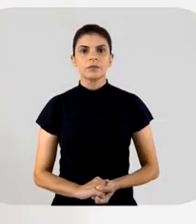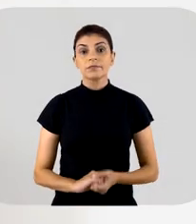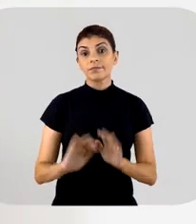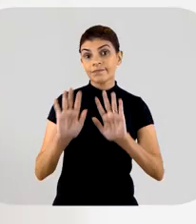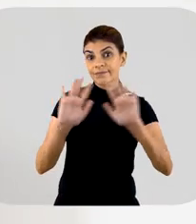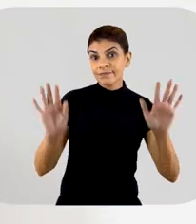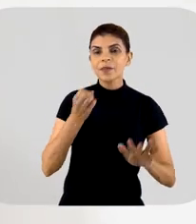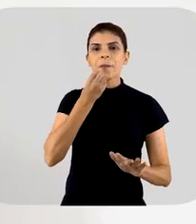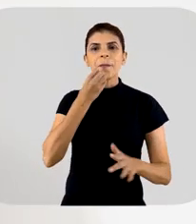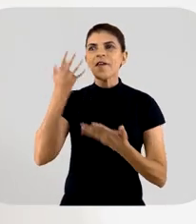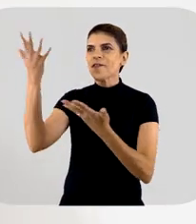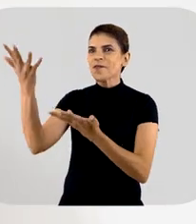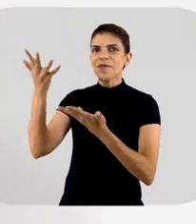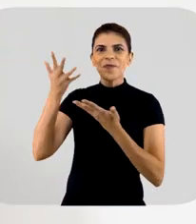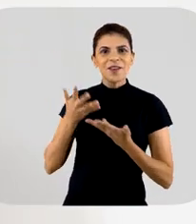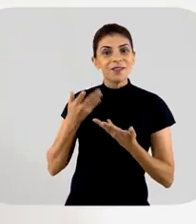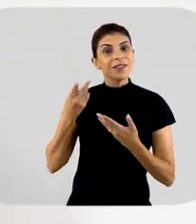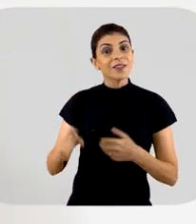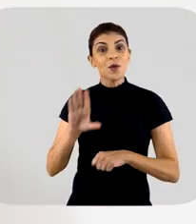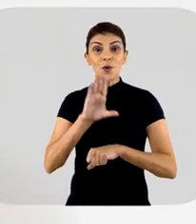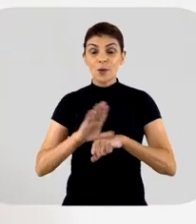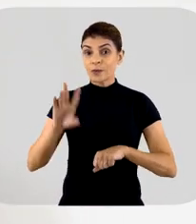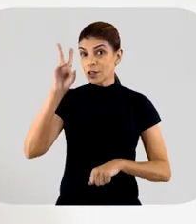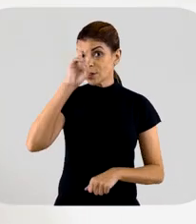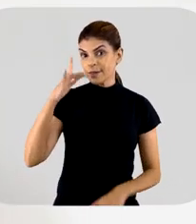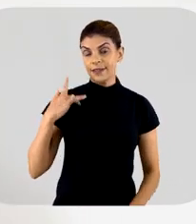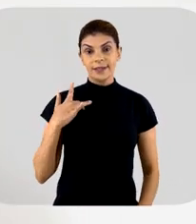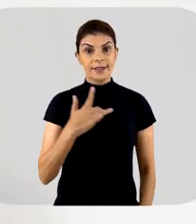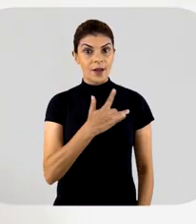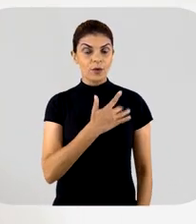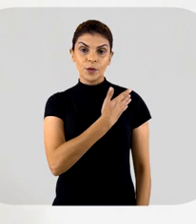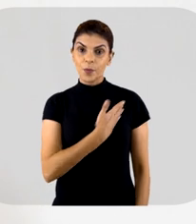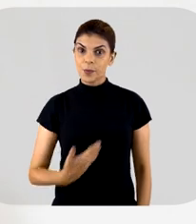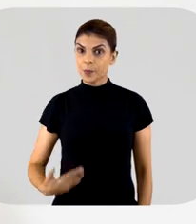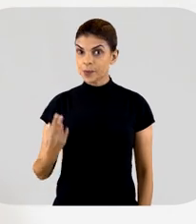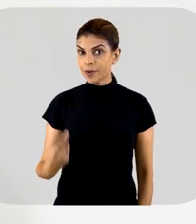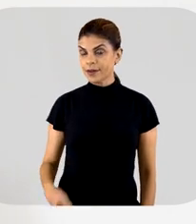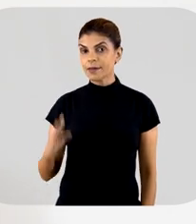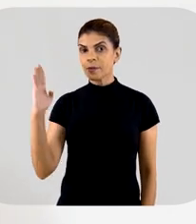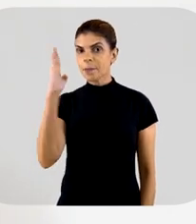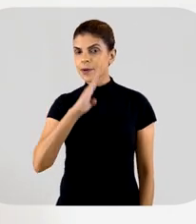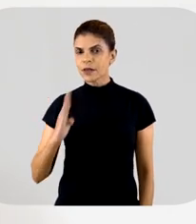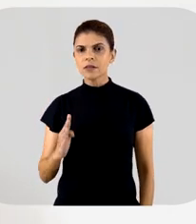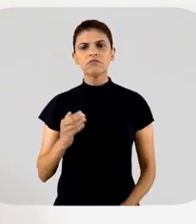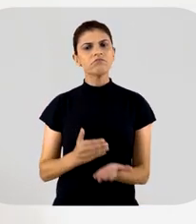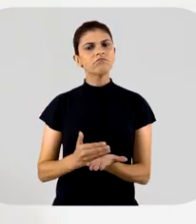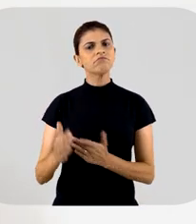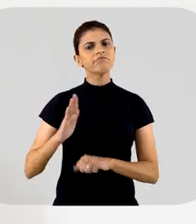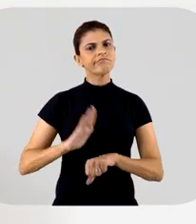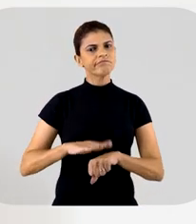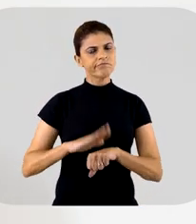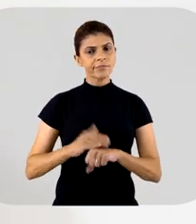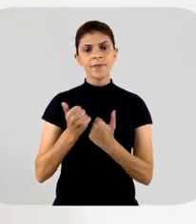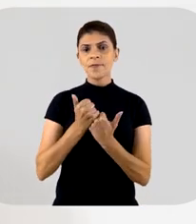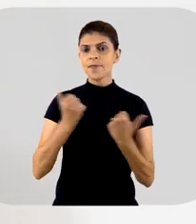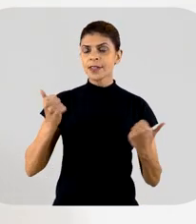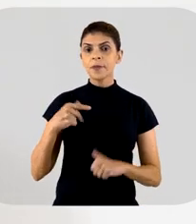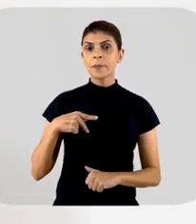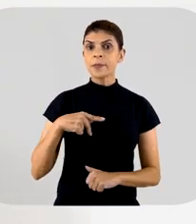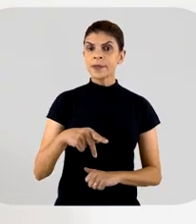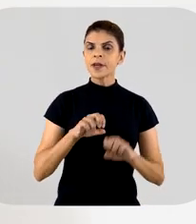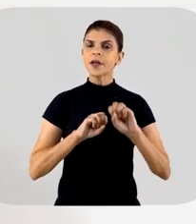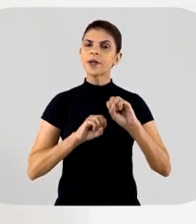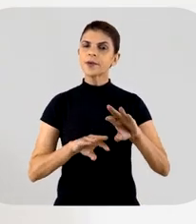Olá, seja bem-vindo ao curso de História da Saúde Pública no Brasil. Essa é uma iniciativa da Vice-Presidência de